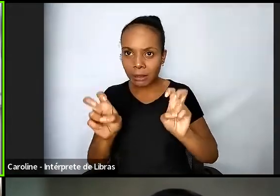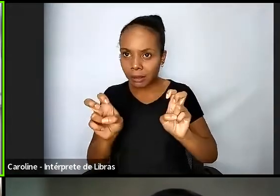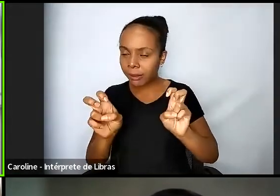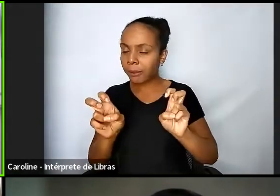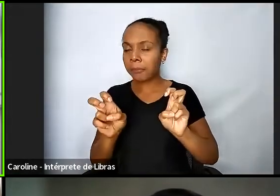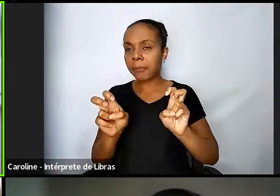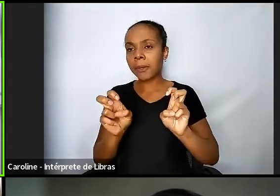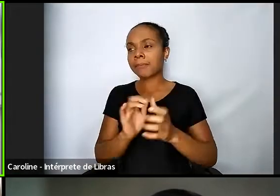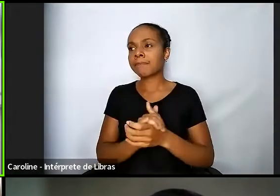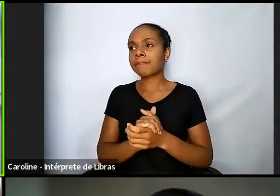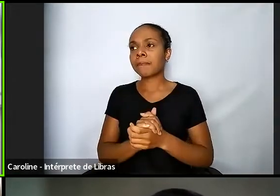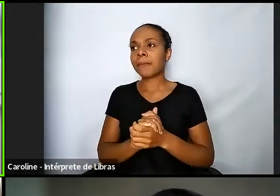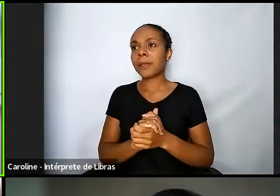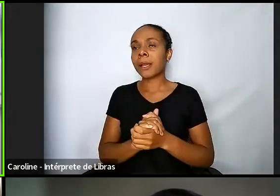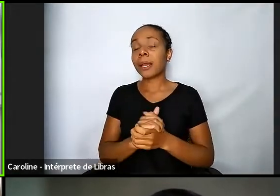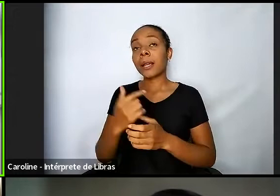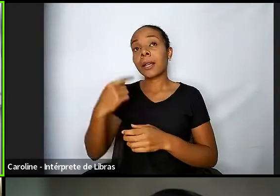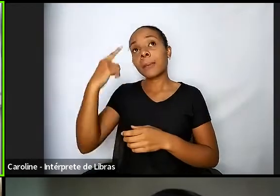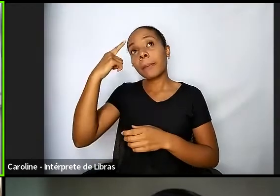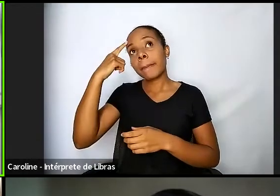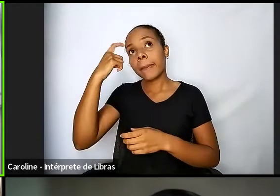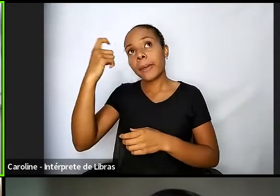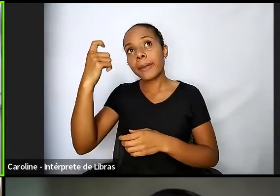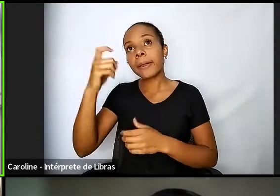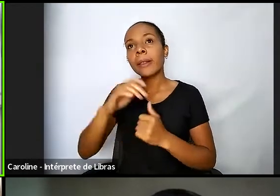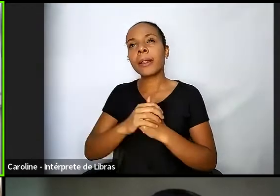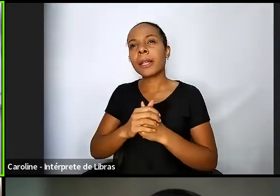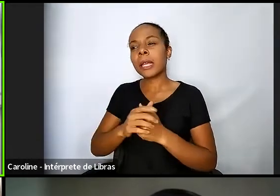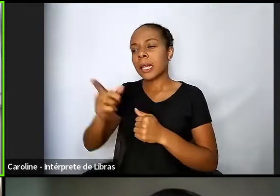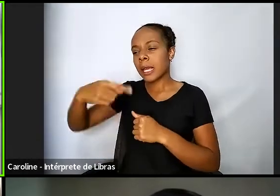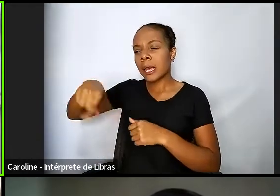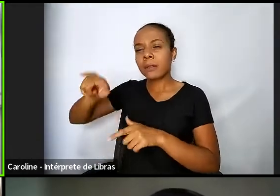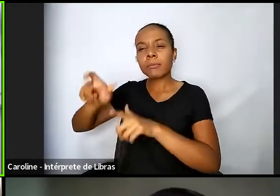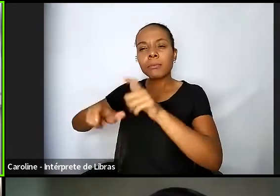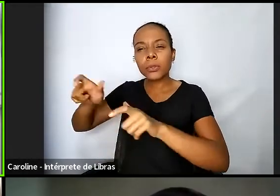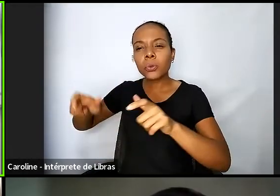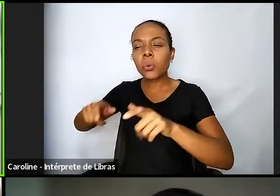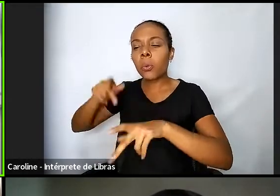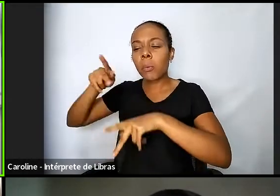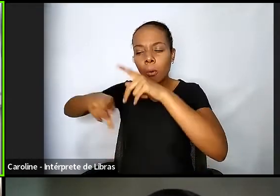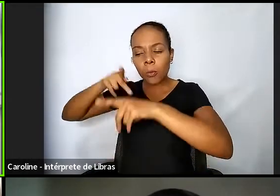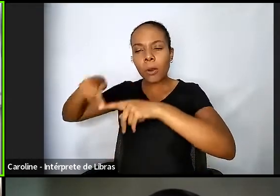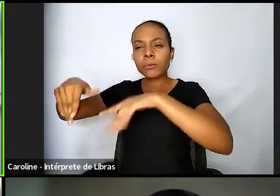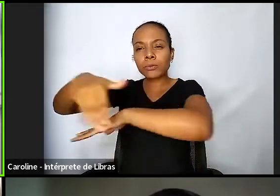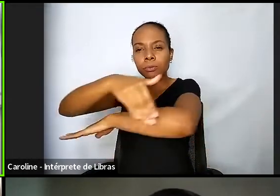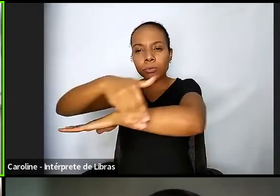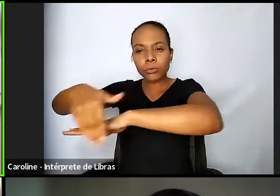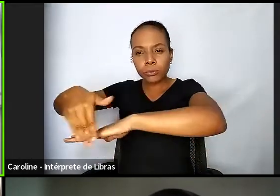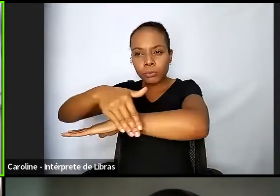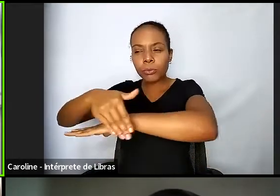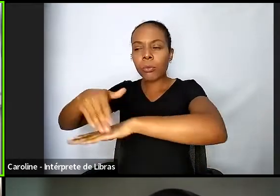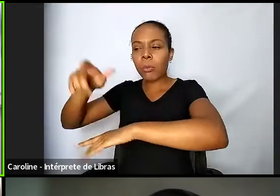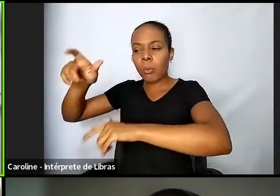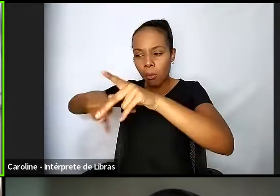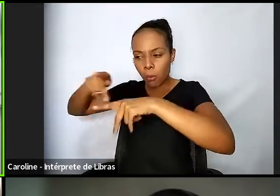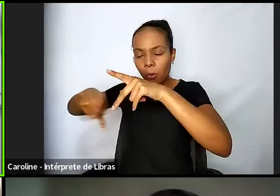aí que realmente essas pessoas que estão numa situação de rua elas têm que ficar